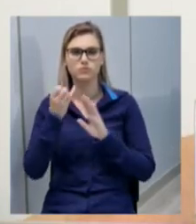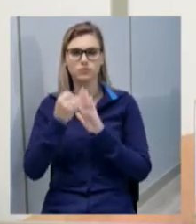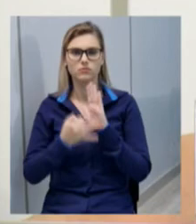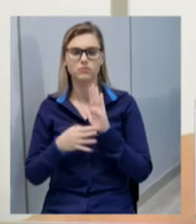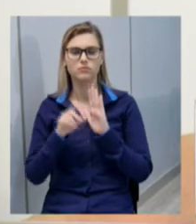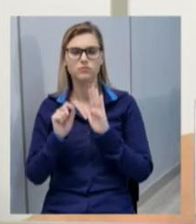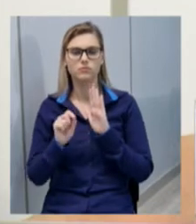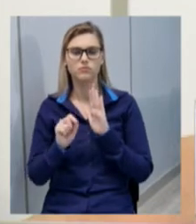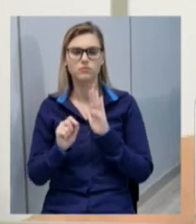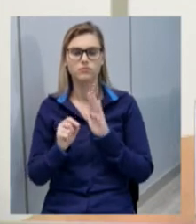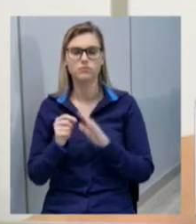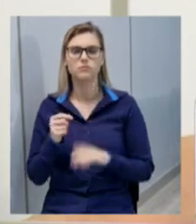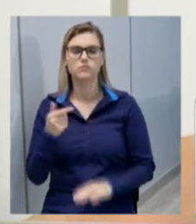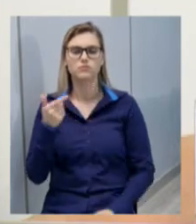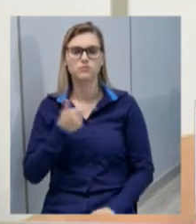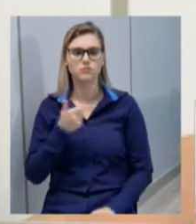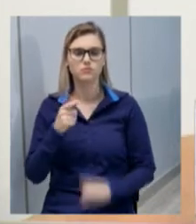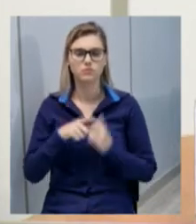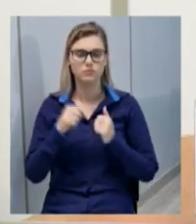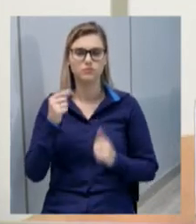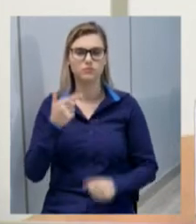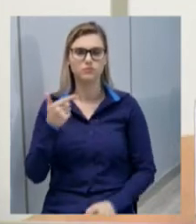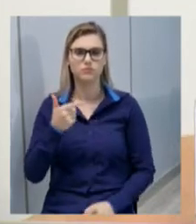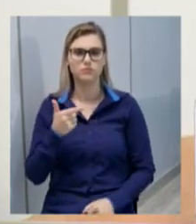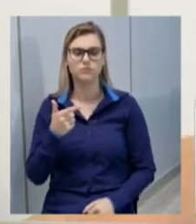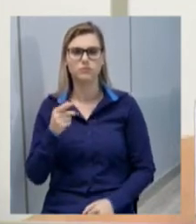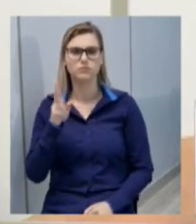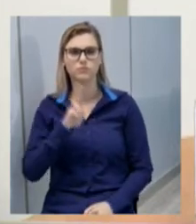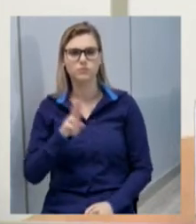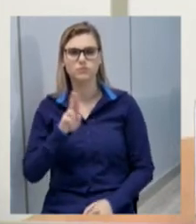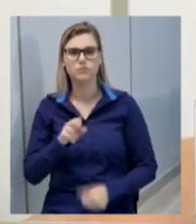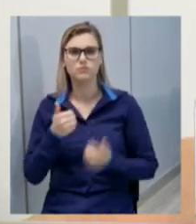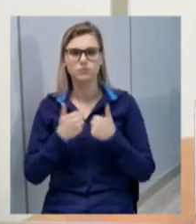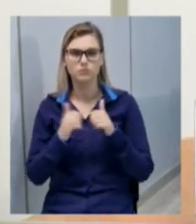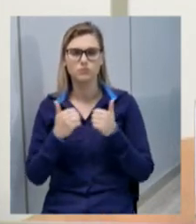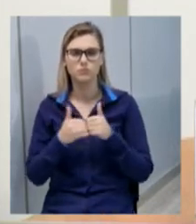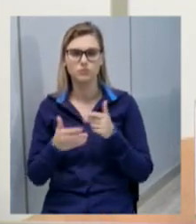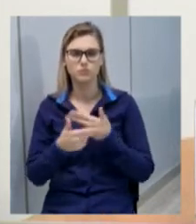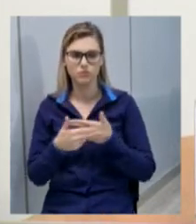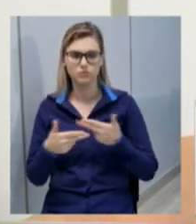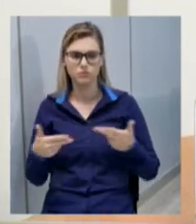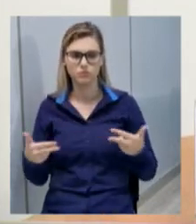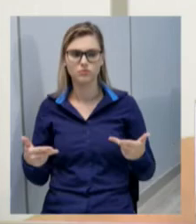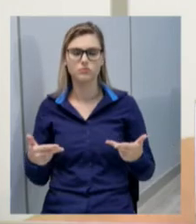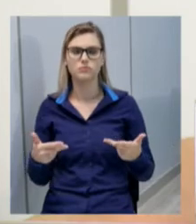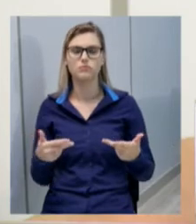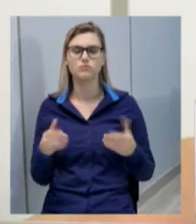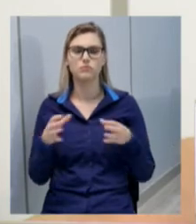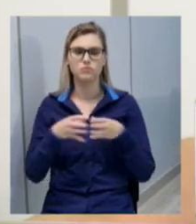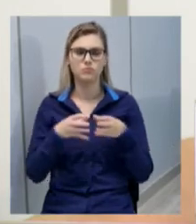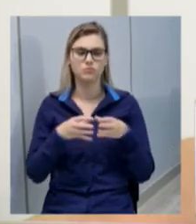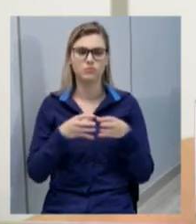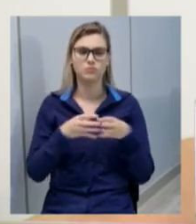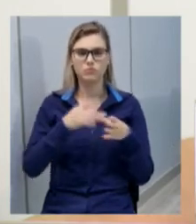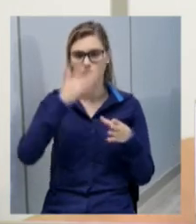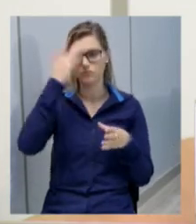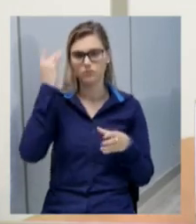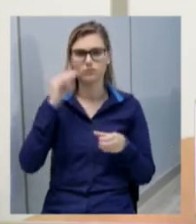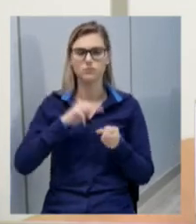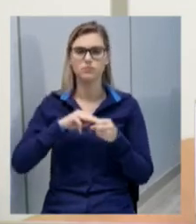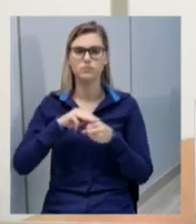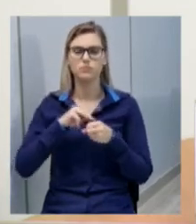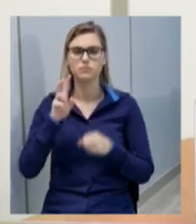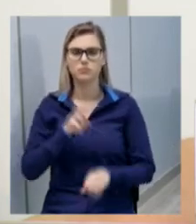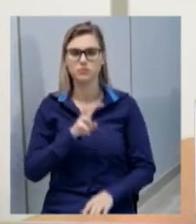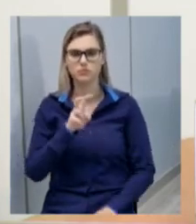artigo 2 os condutores dos veículos utilizados para a prestação do serviço de transporte coletivo urbano no município de